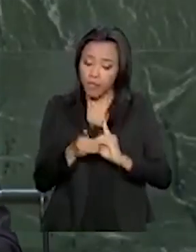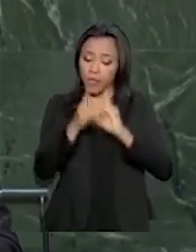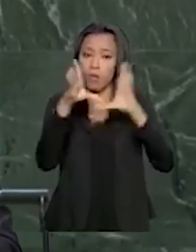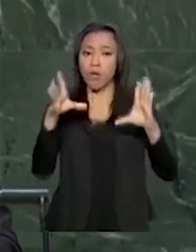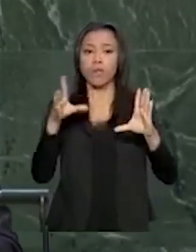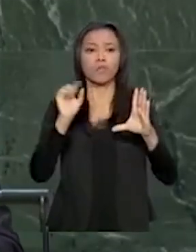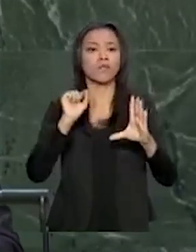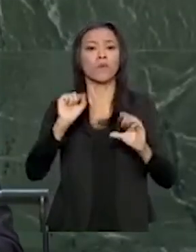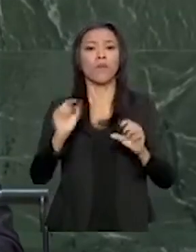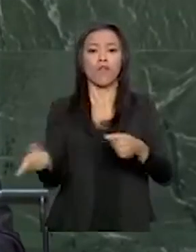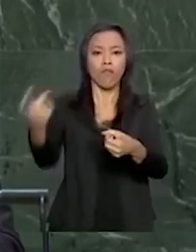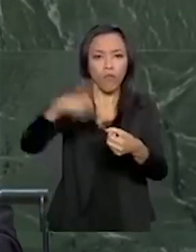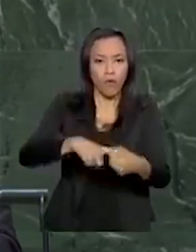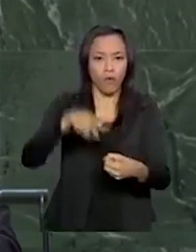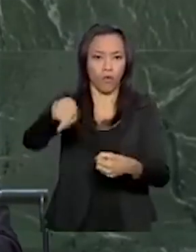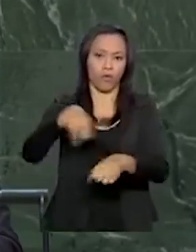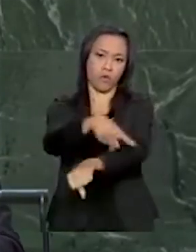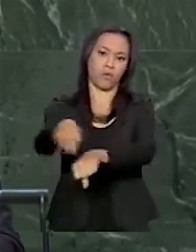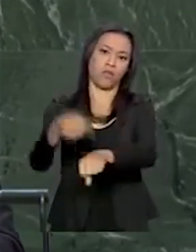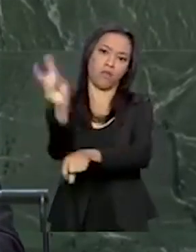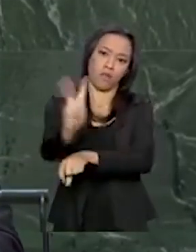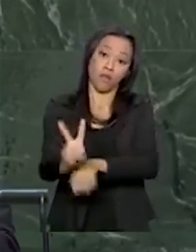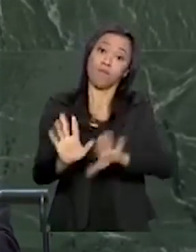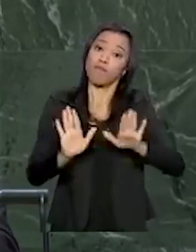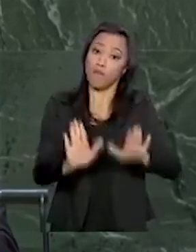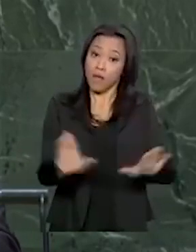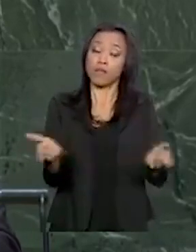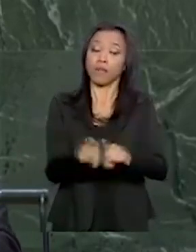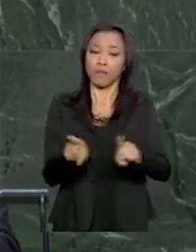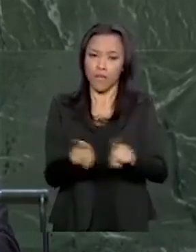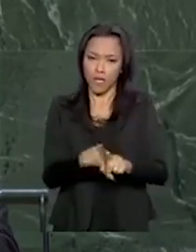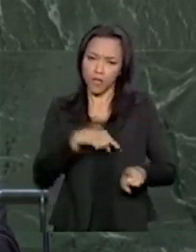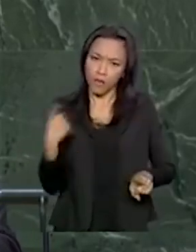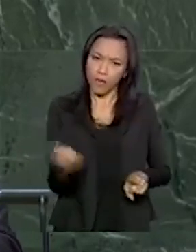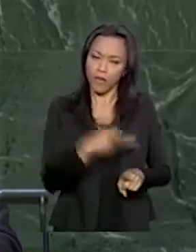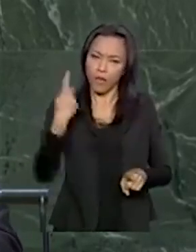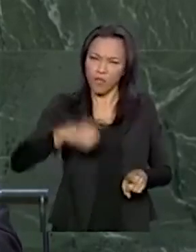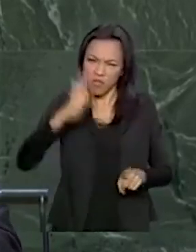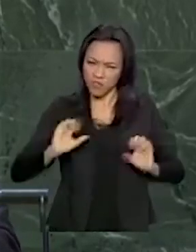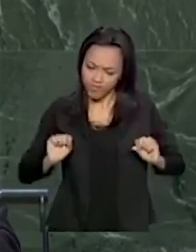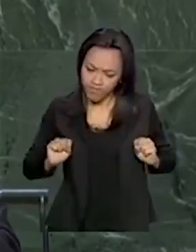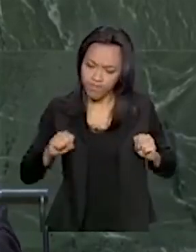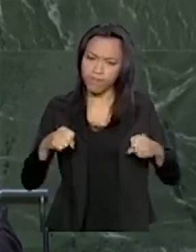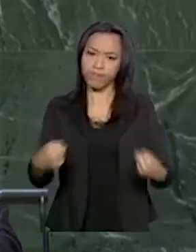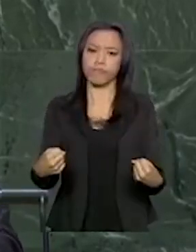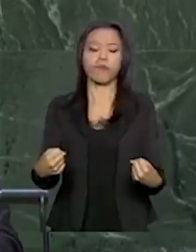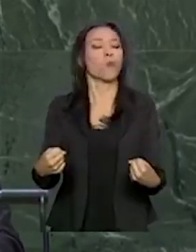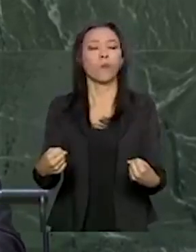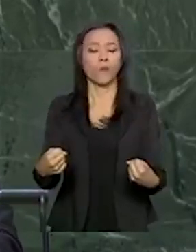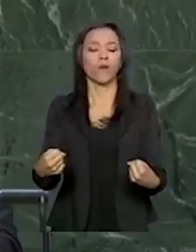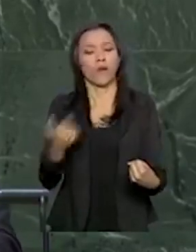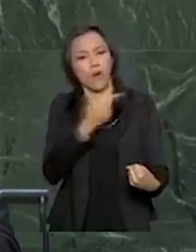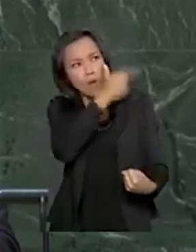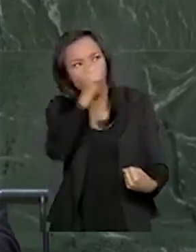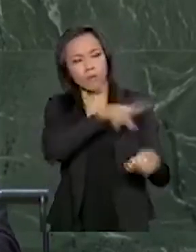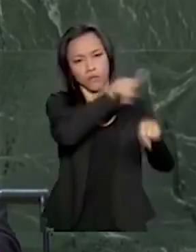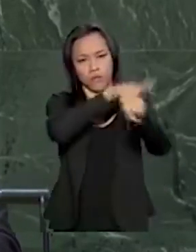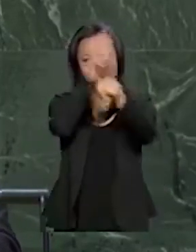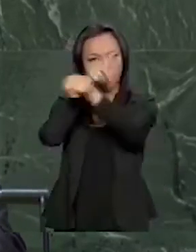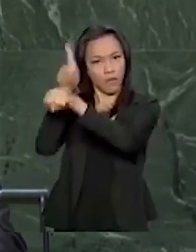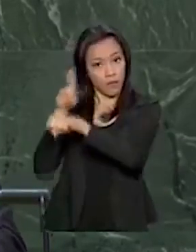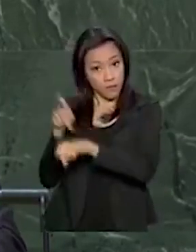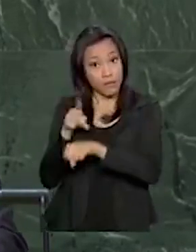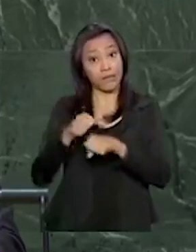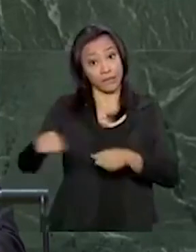restabelecida na Venezuela, mas também nos empenhamos duramente para que outros países da